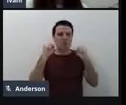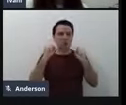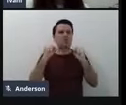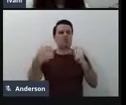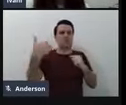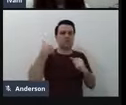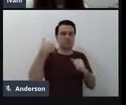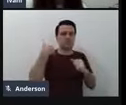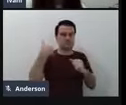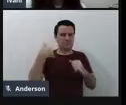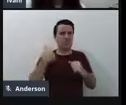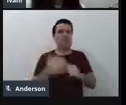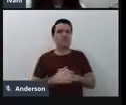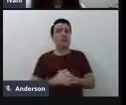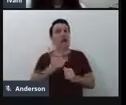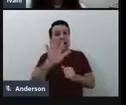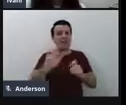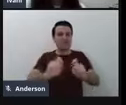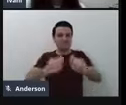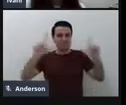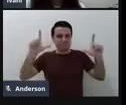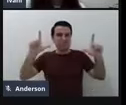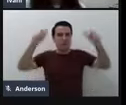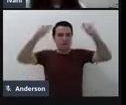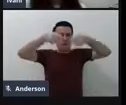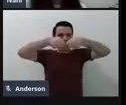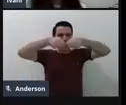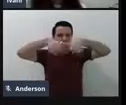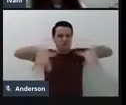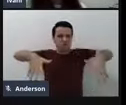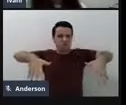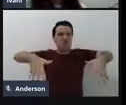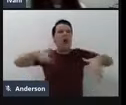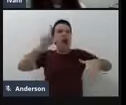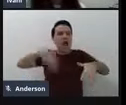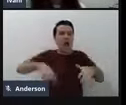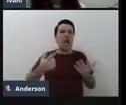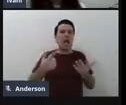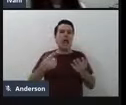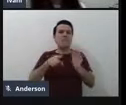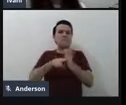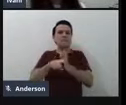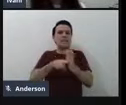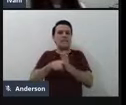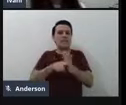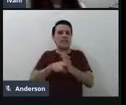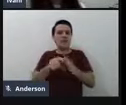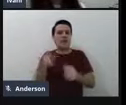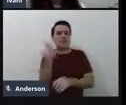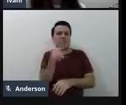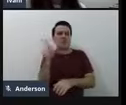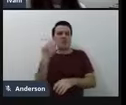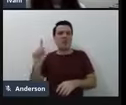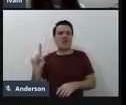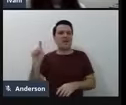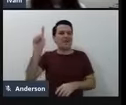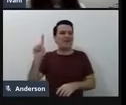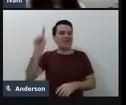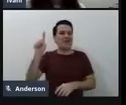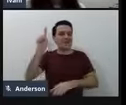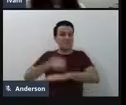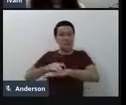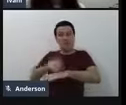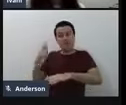pesquisa da professora, parte da pesquisa que a professora Rita Bersh já realizou e que tem uma